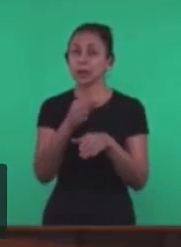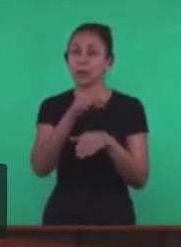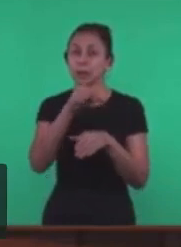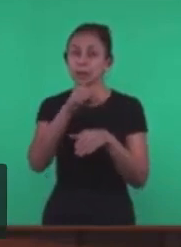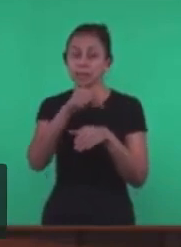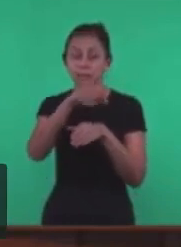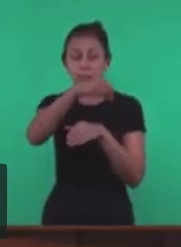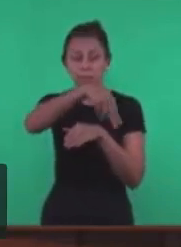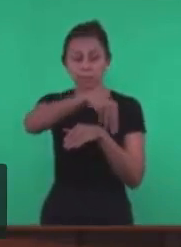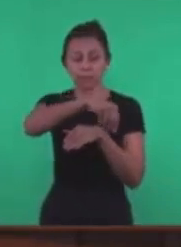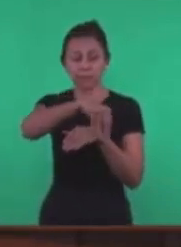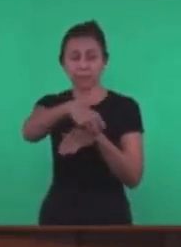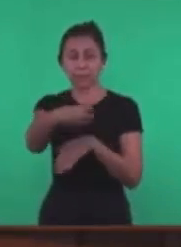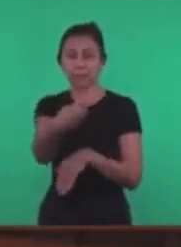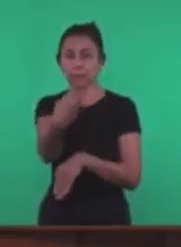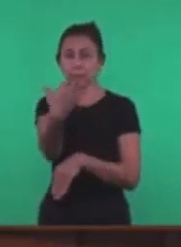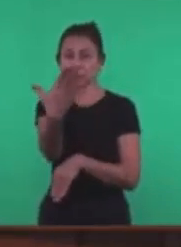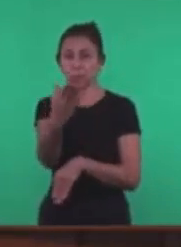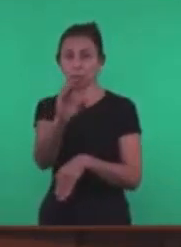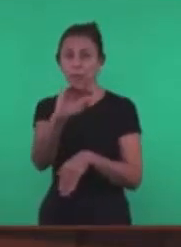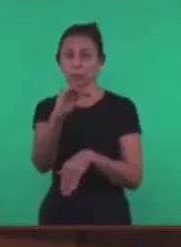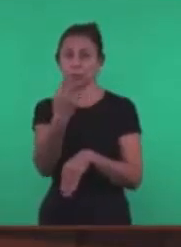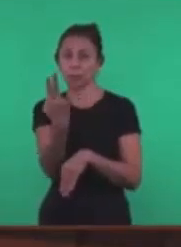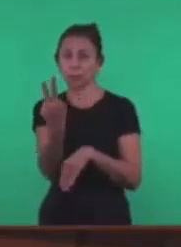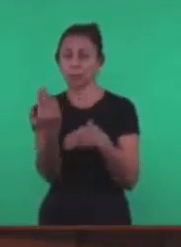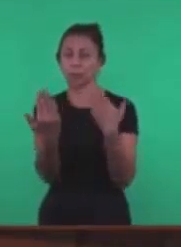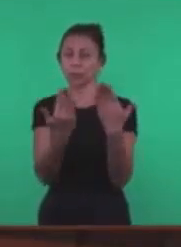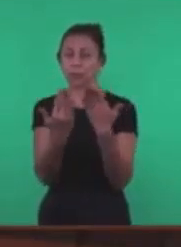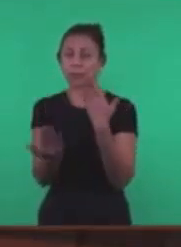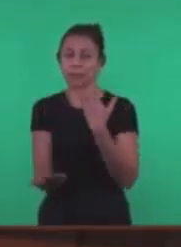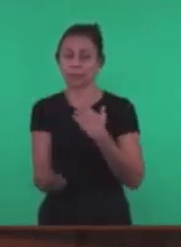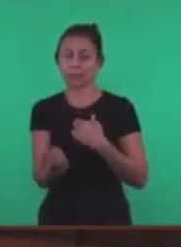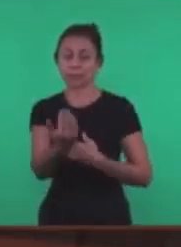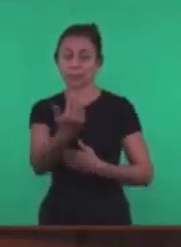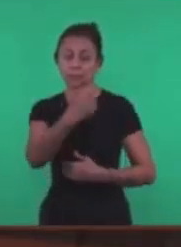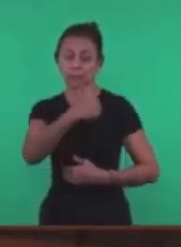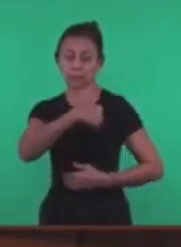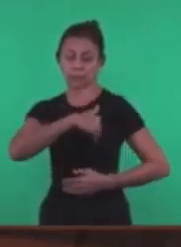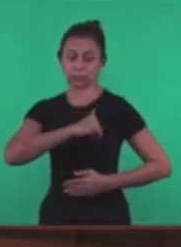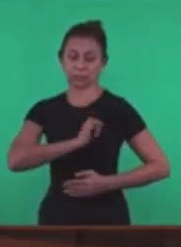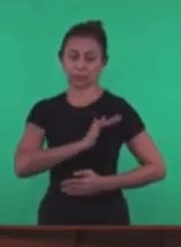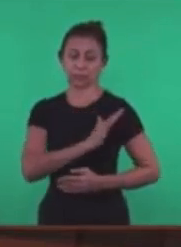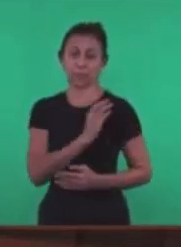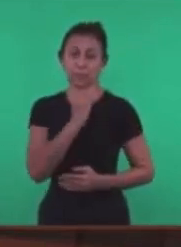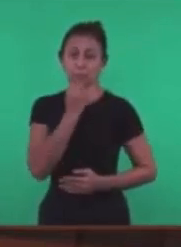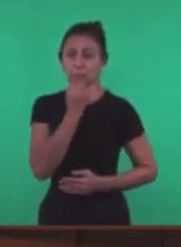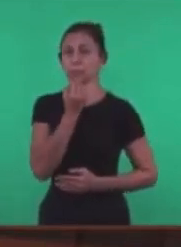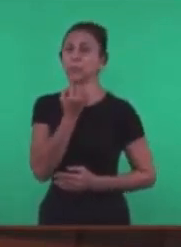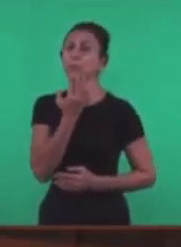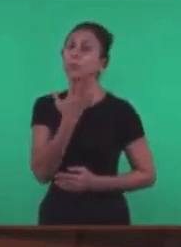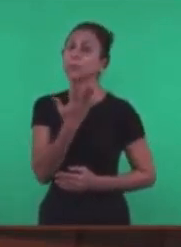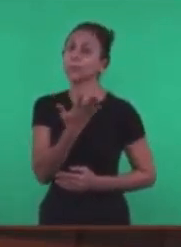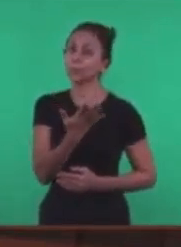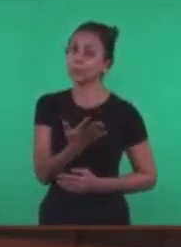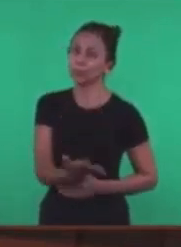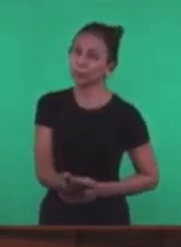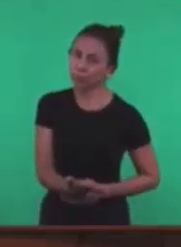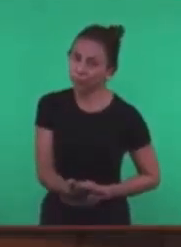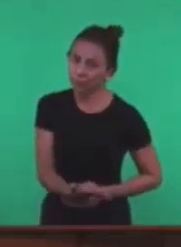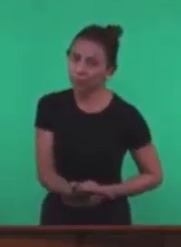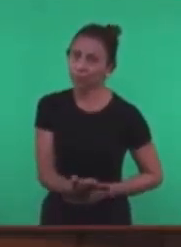Que Essa semente Que é a palavra Ela tenha Uma vida Que possa